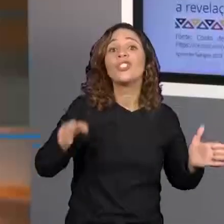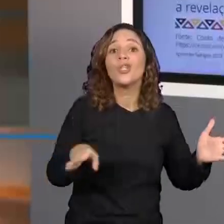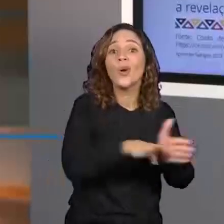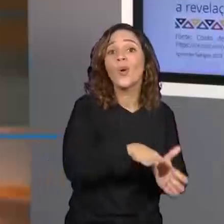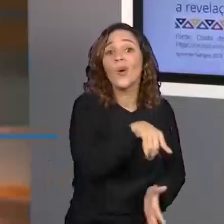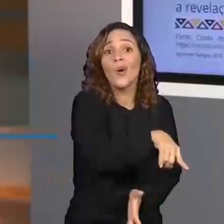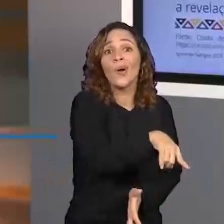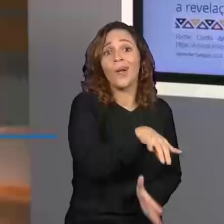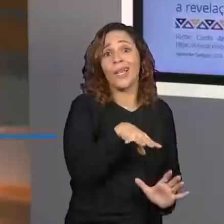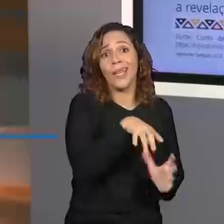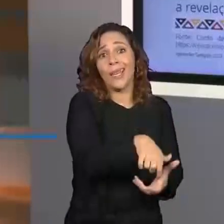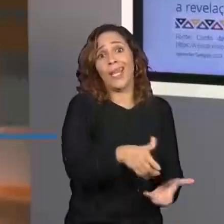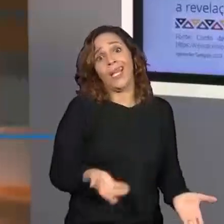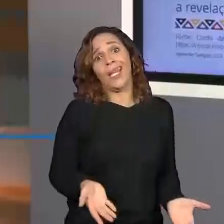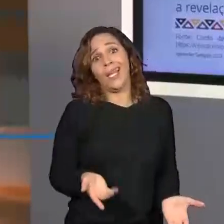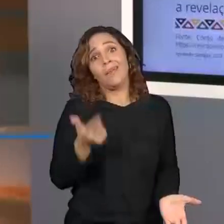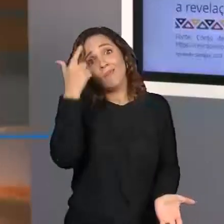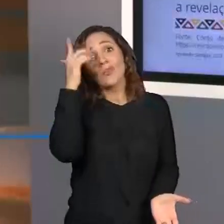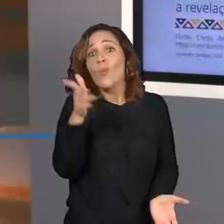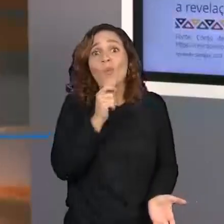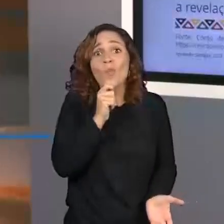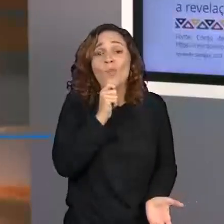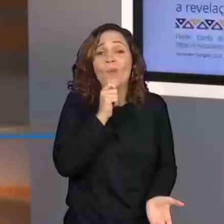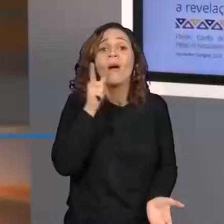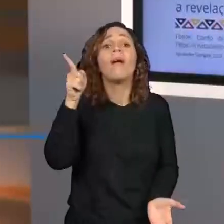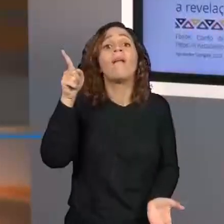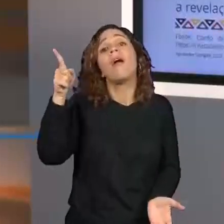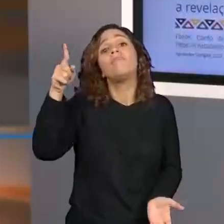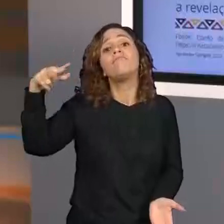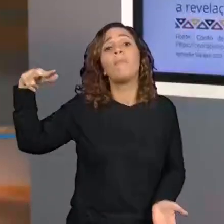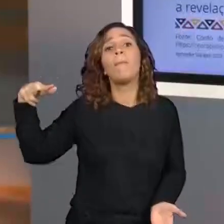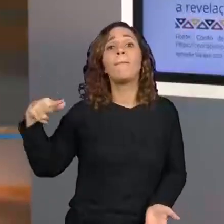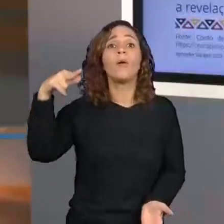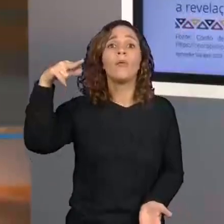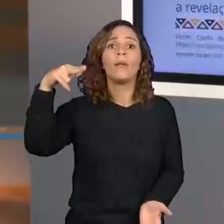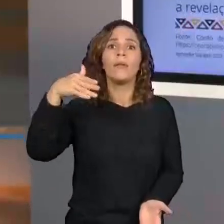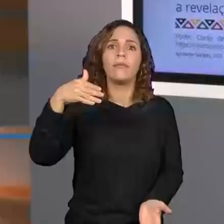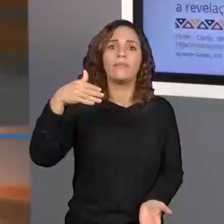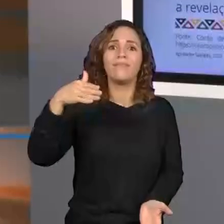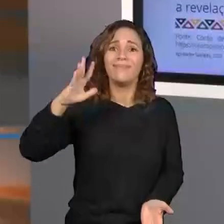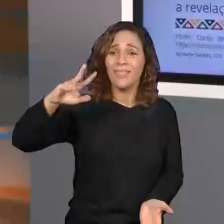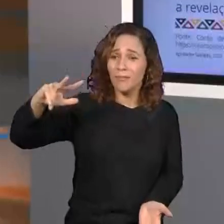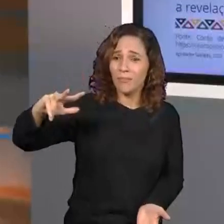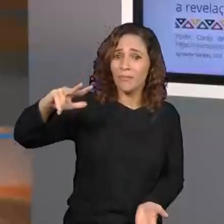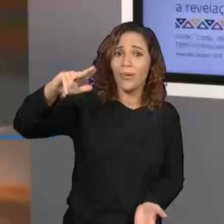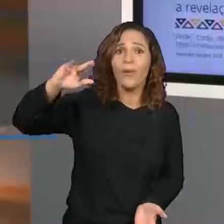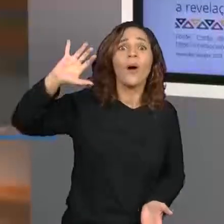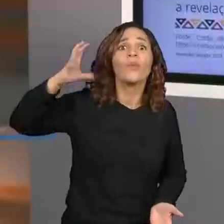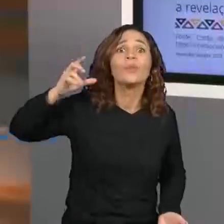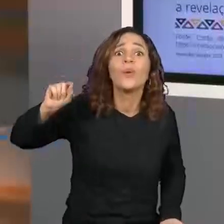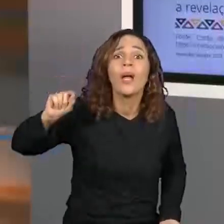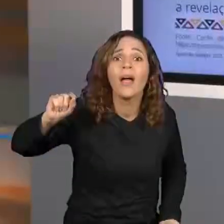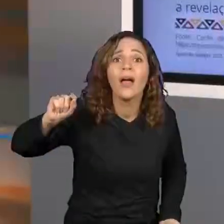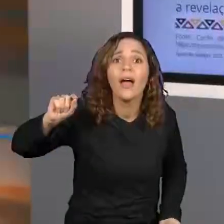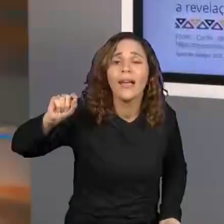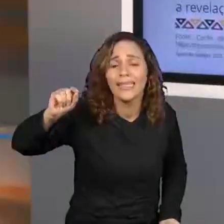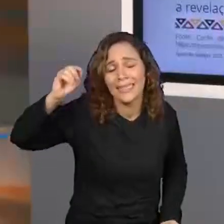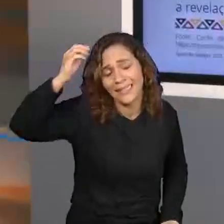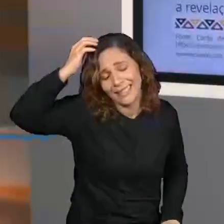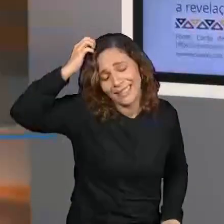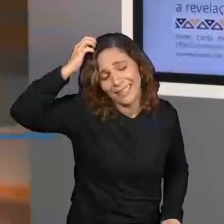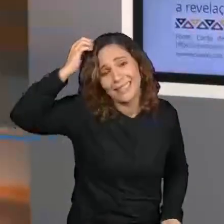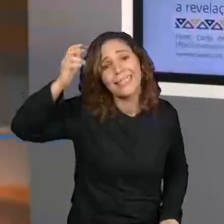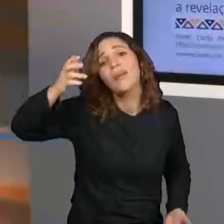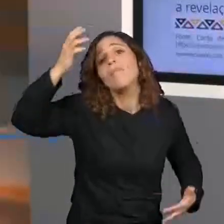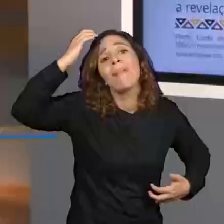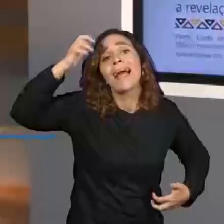macaquinho já estava na Terra e cortou a corda. Quando cortou a corda, o que aconteceu? O macaquinho